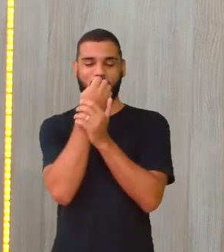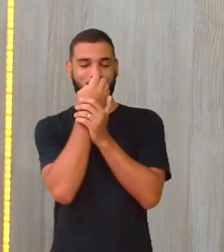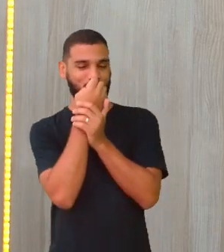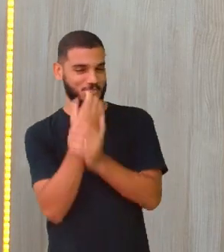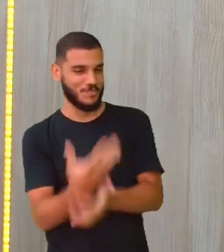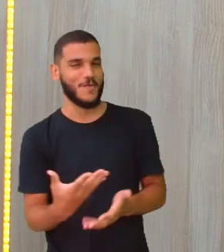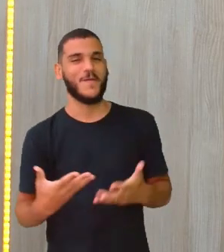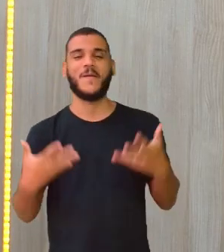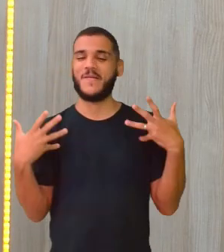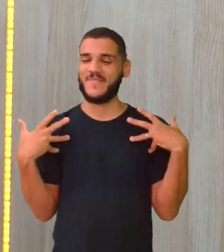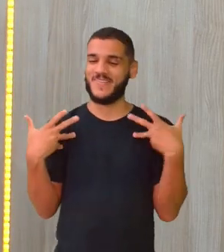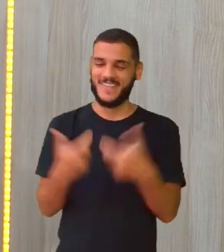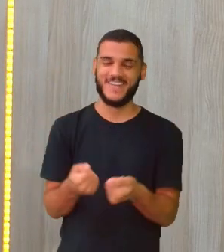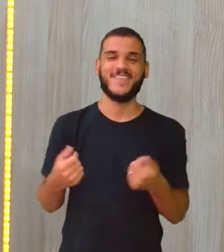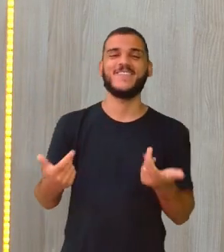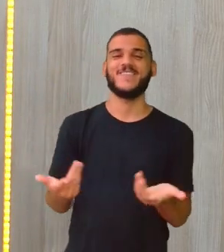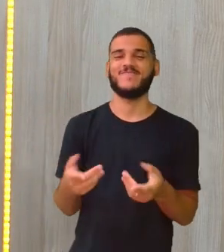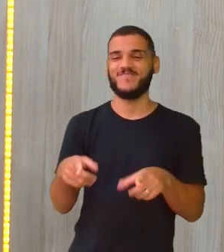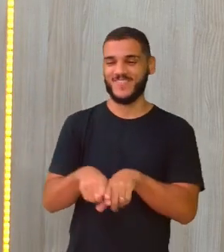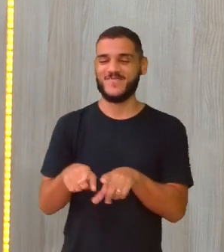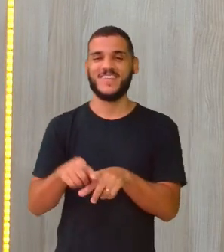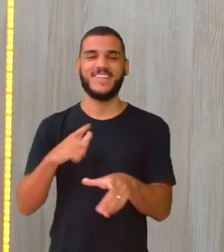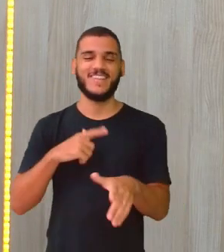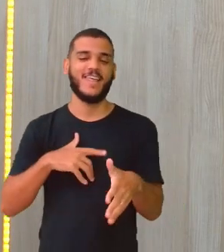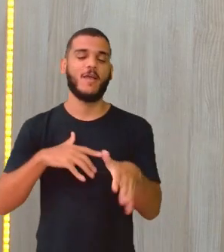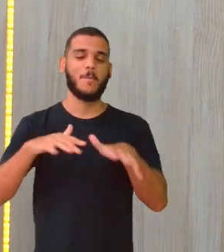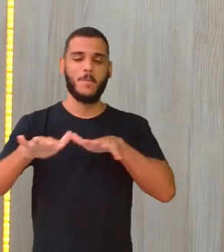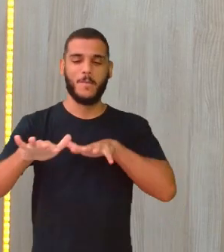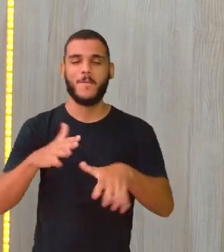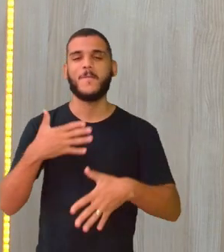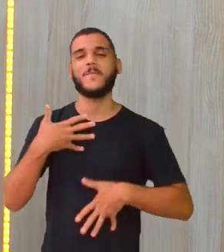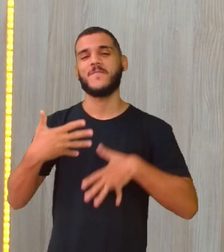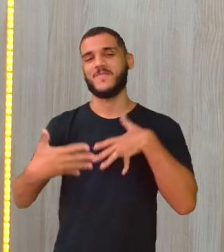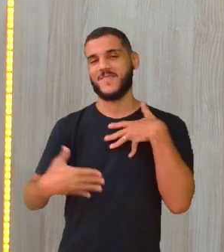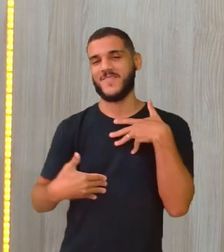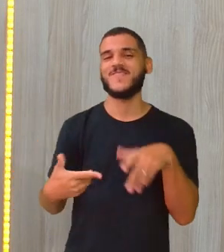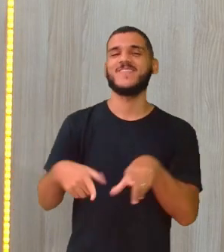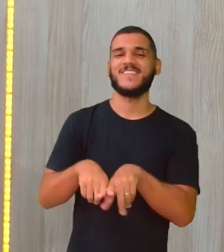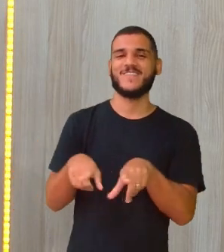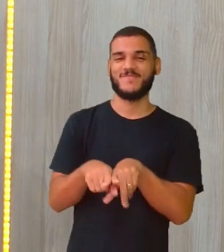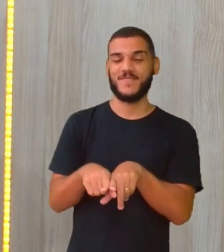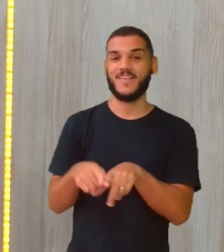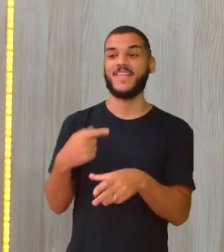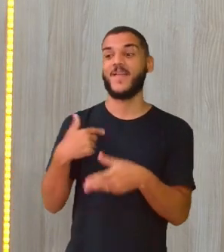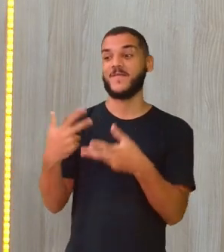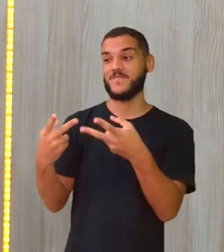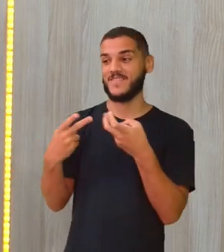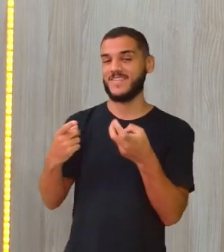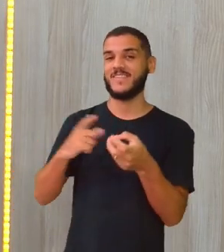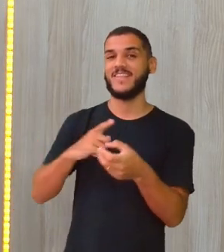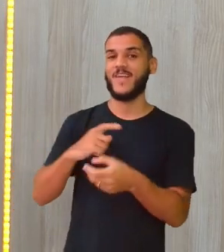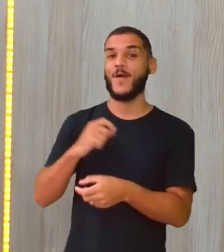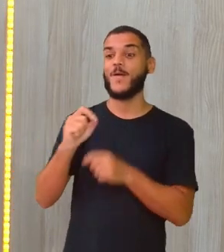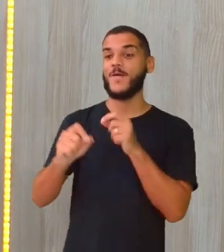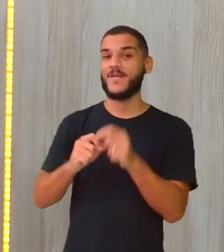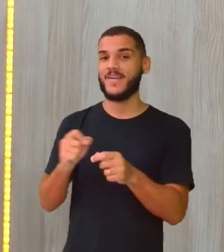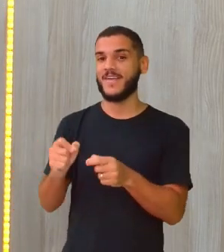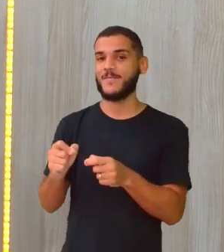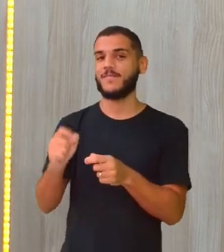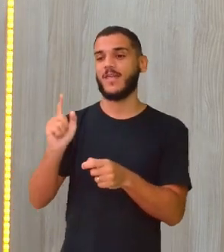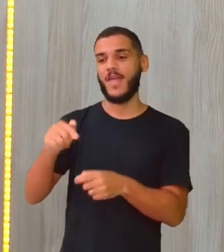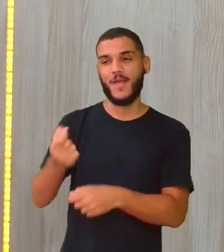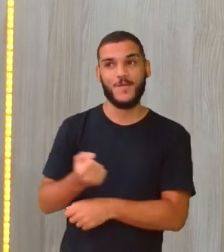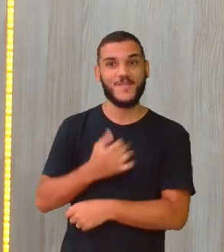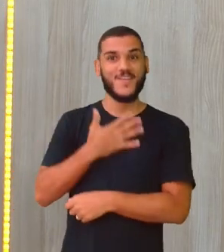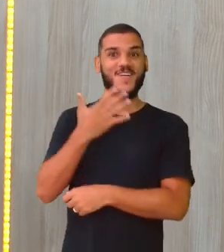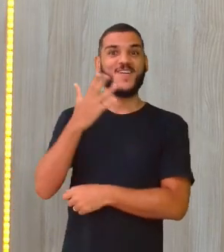é incrível, está vendo? Ainda conjigado, uma malemolência dessa aí. E olha que aqui é uma caixinha de surpresa, viu? Porque você nunca sabe o